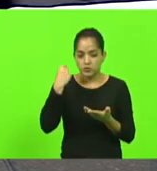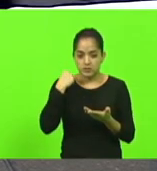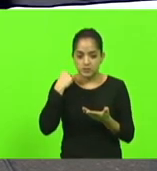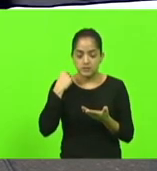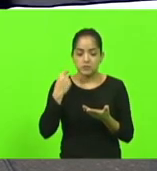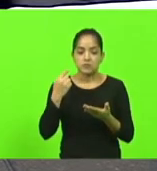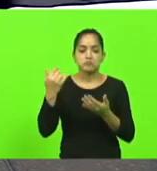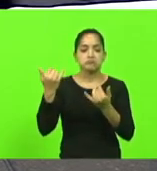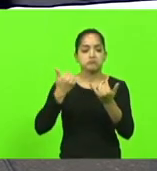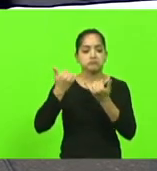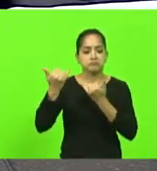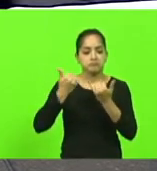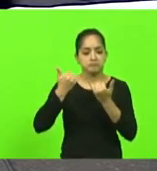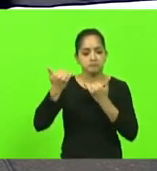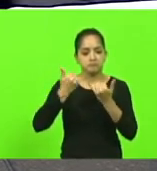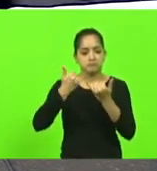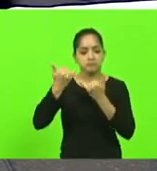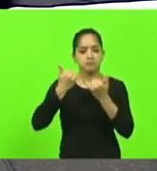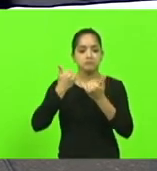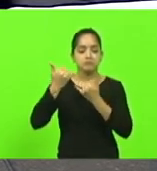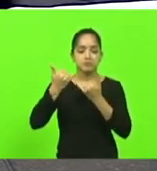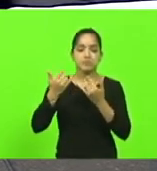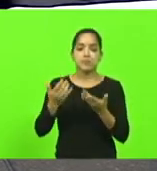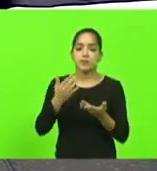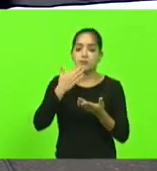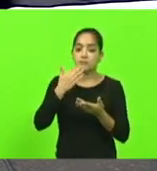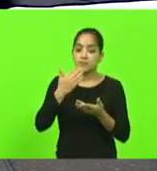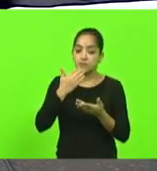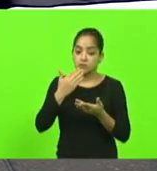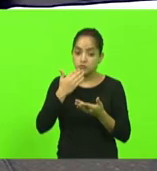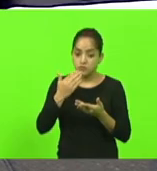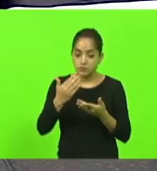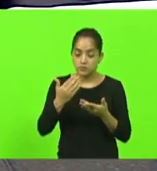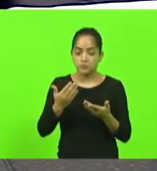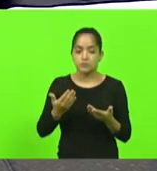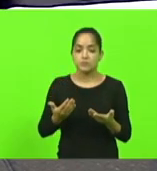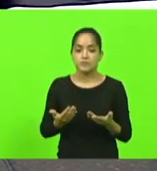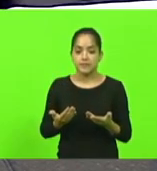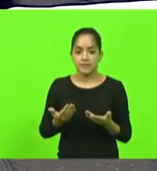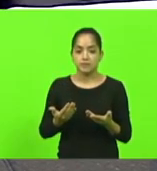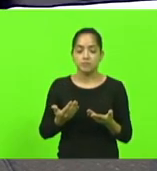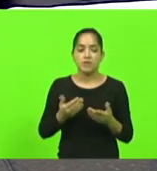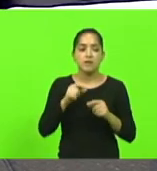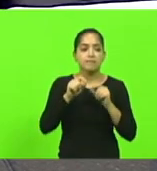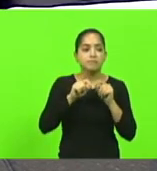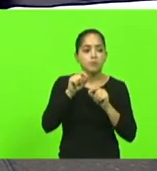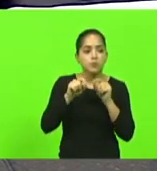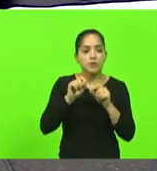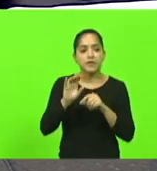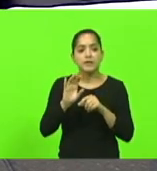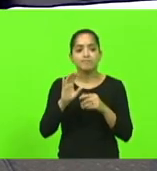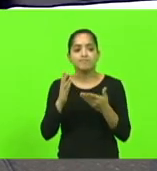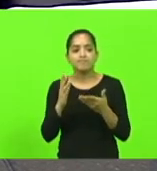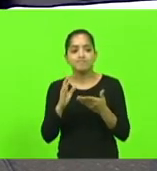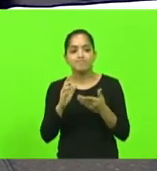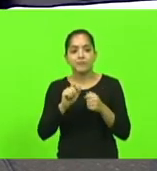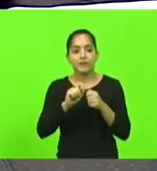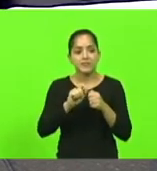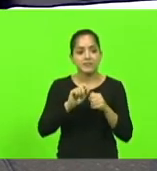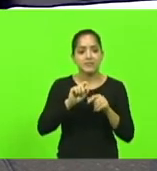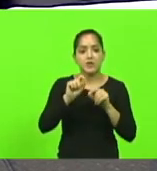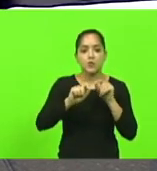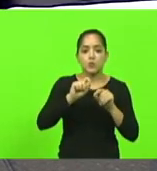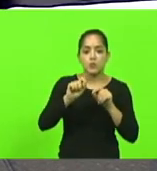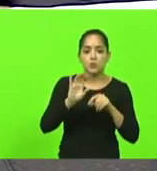informações que vem os produtores pedindo o que que devem fazer e pagre está divulgando um